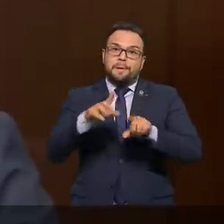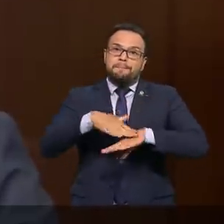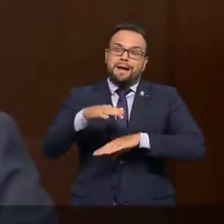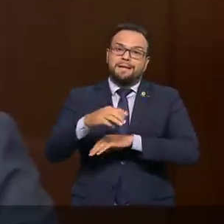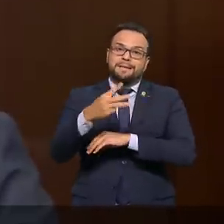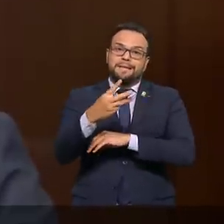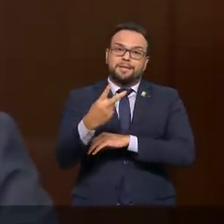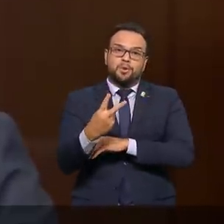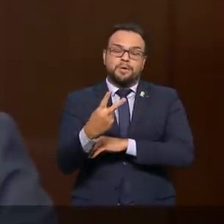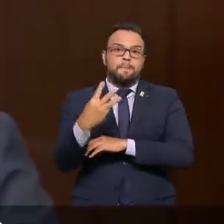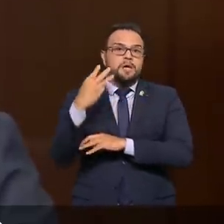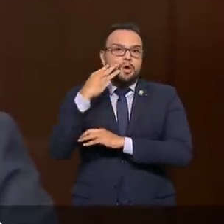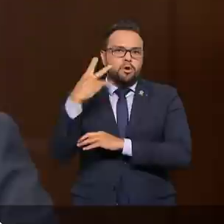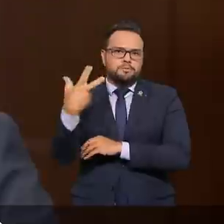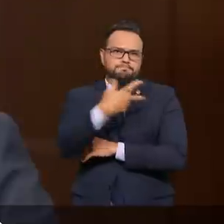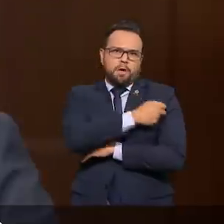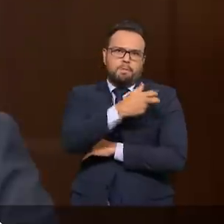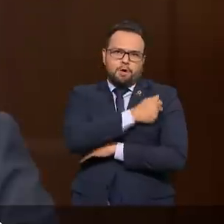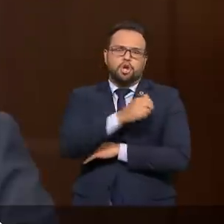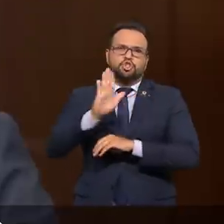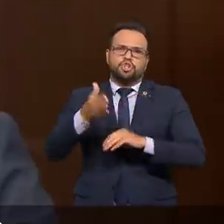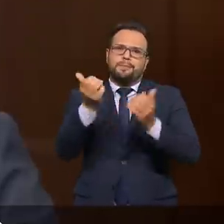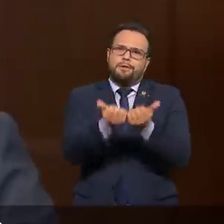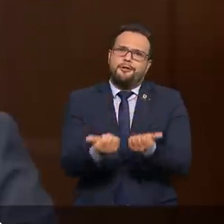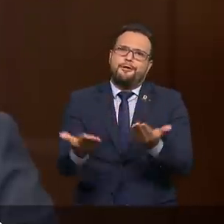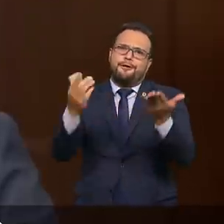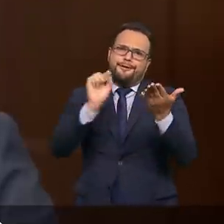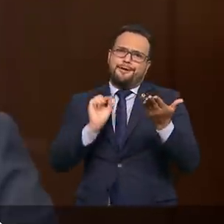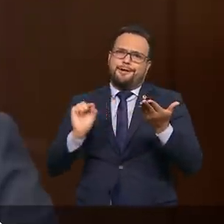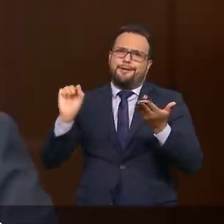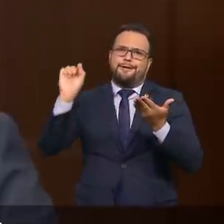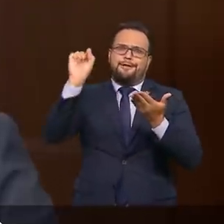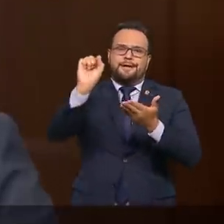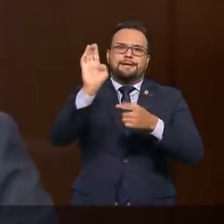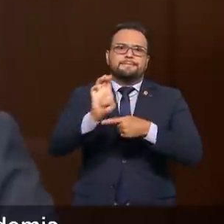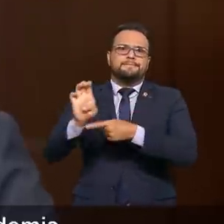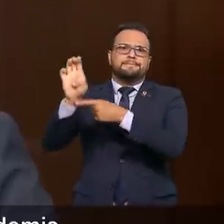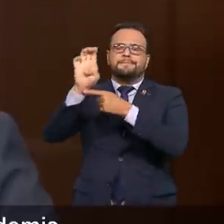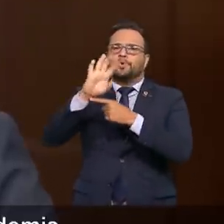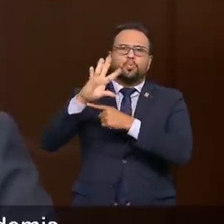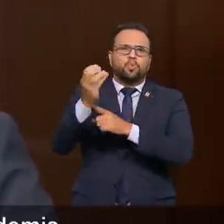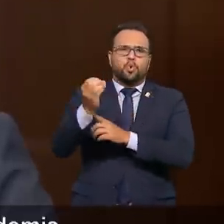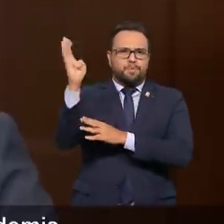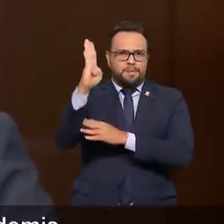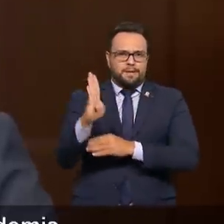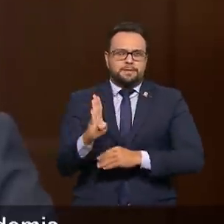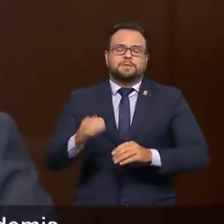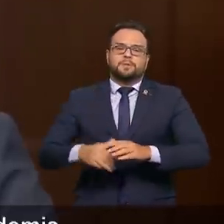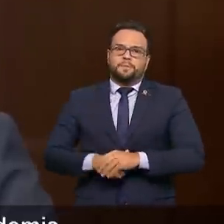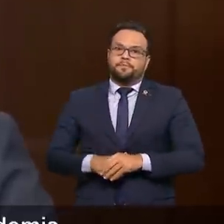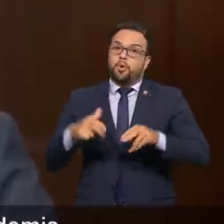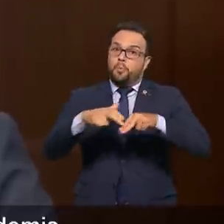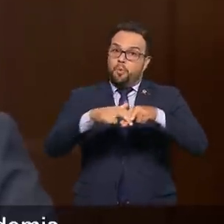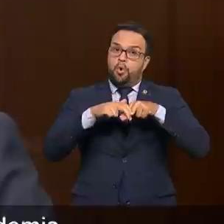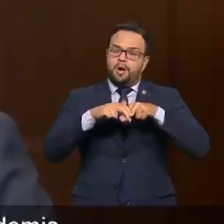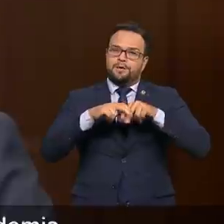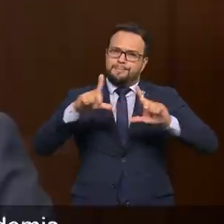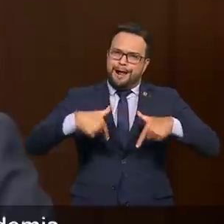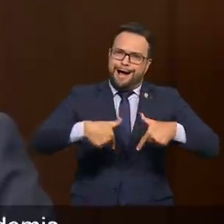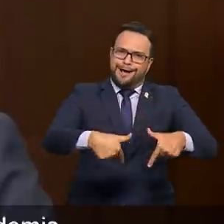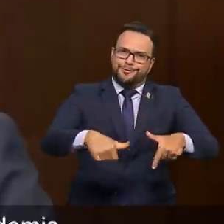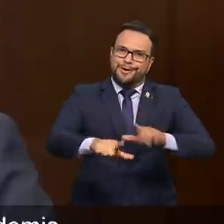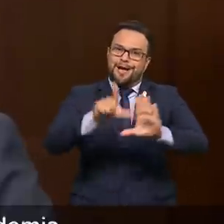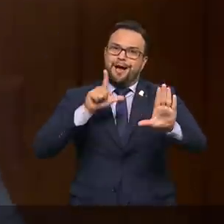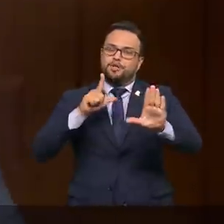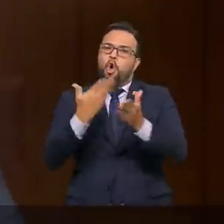milhões de doses de vacina distribuídas para todos os estados da federação. Graças às ações que tomamos logo no